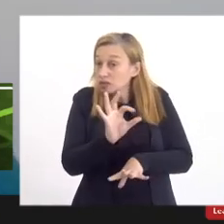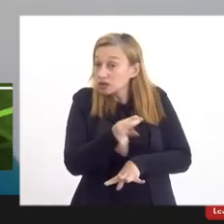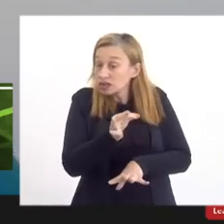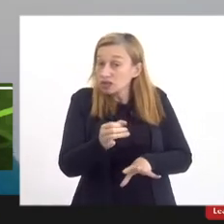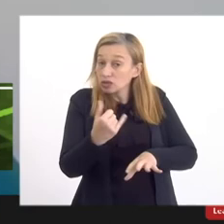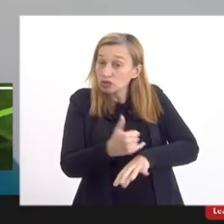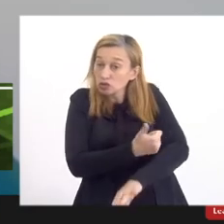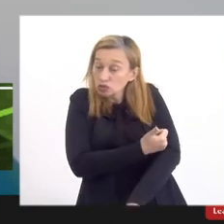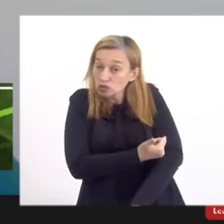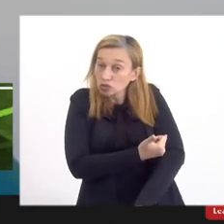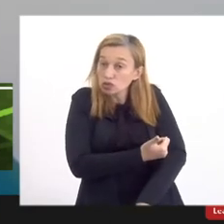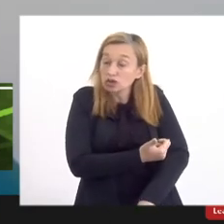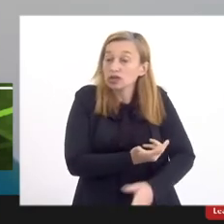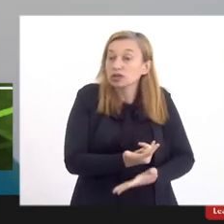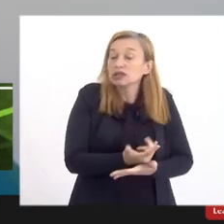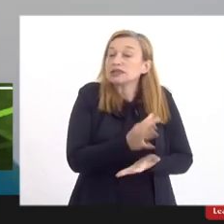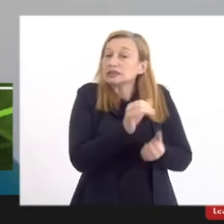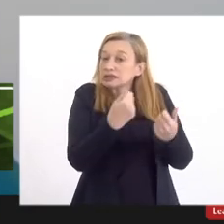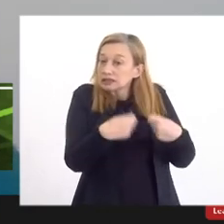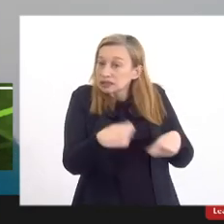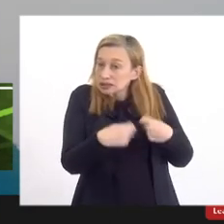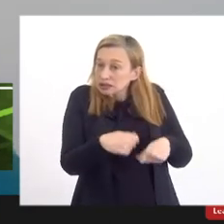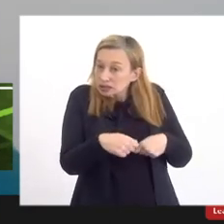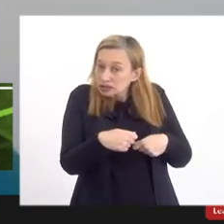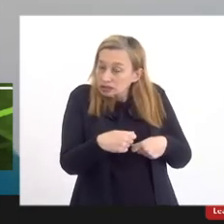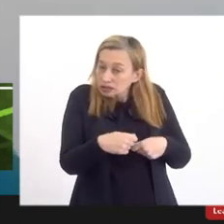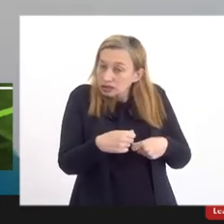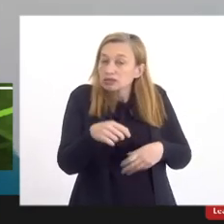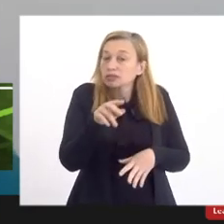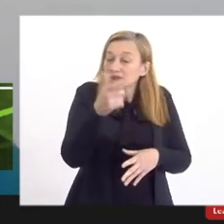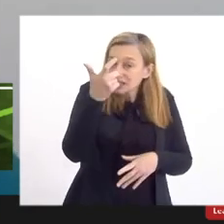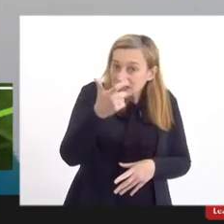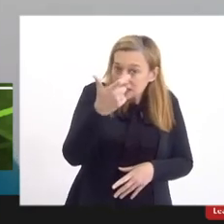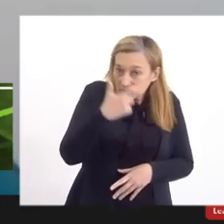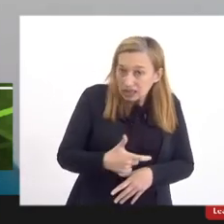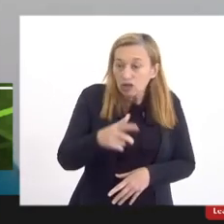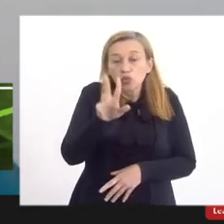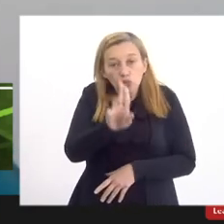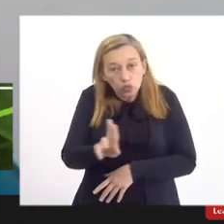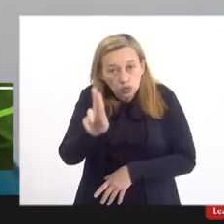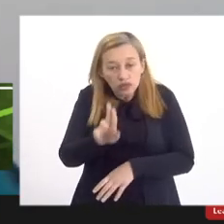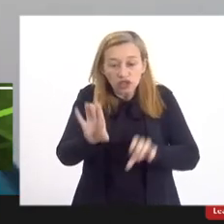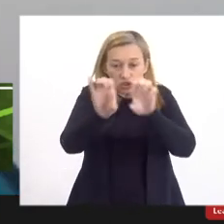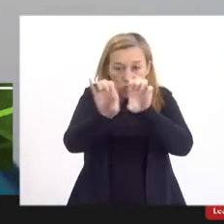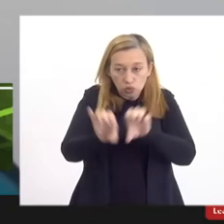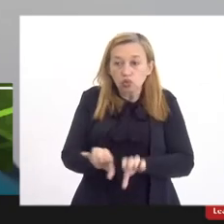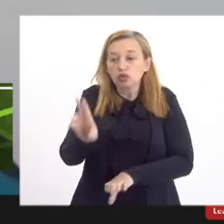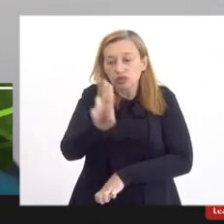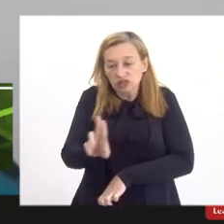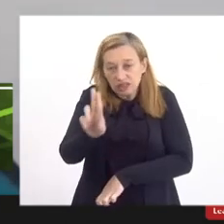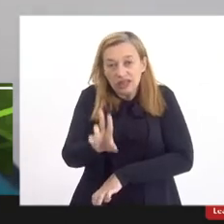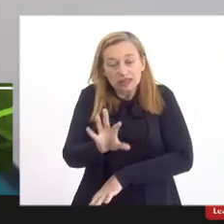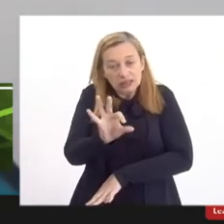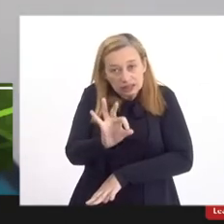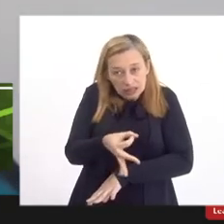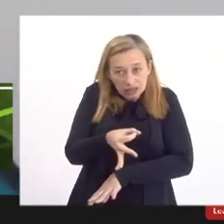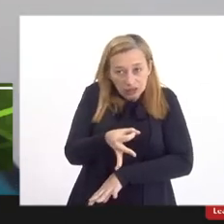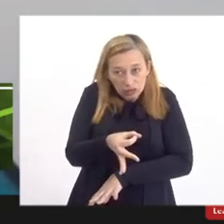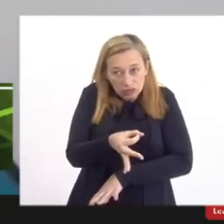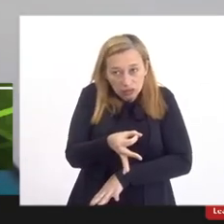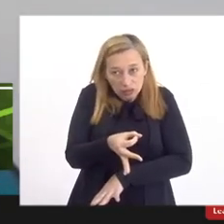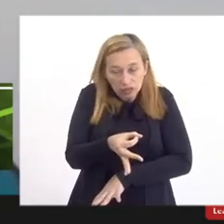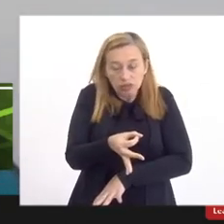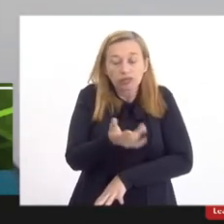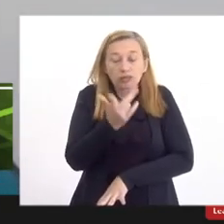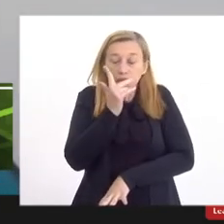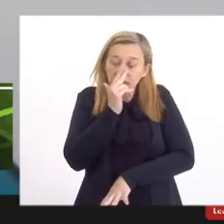infraestrutura necessária para ser universidade ter a estrutura necessária para isso nos